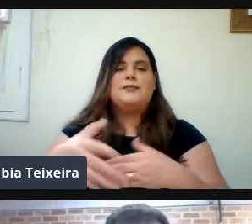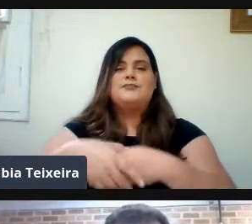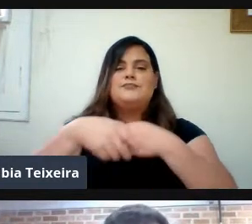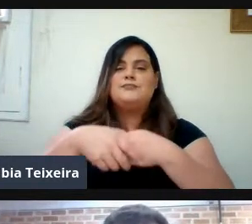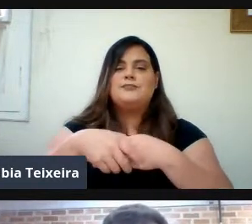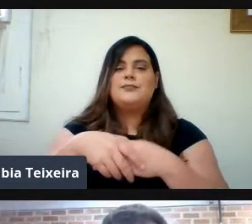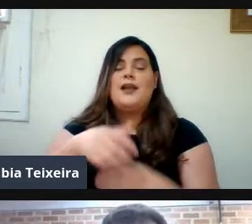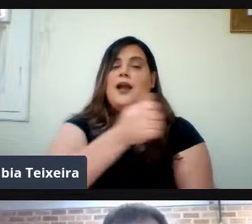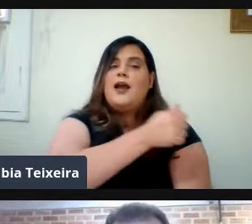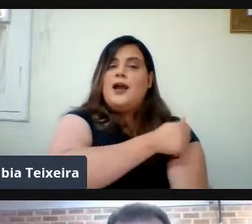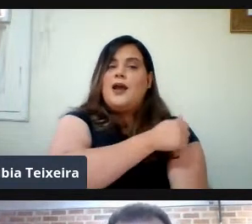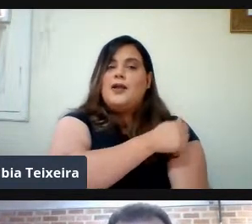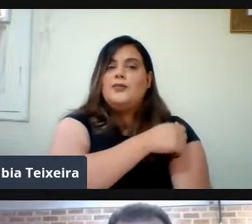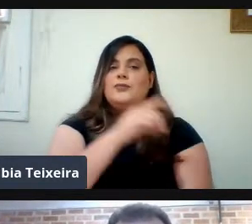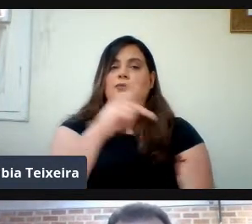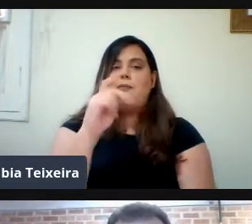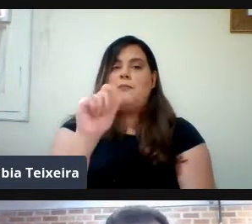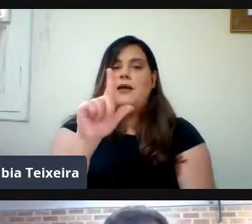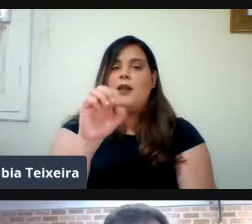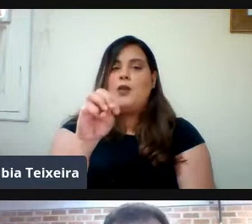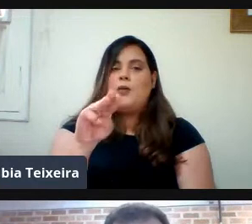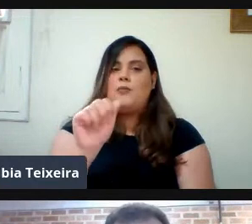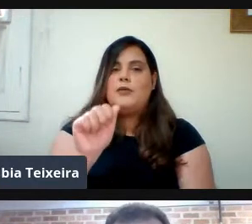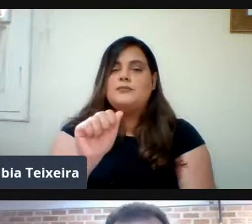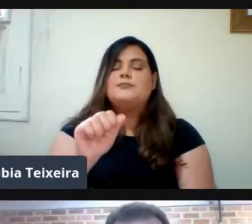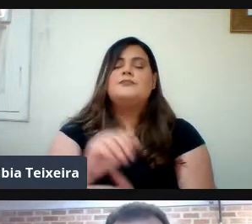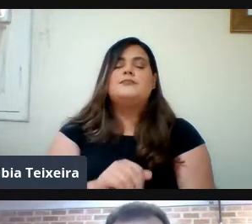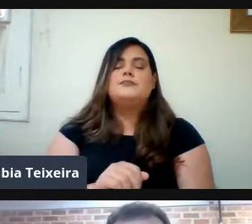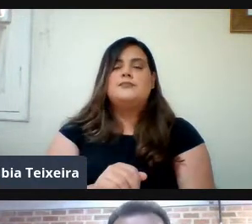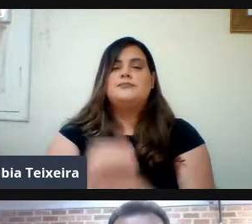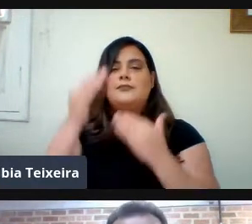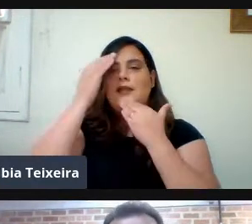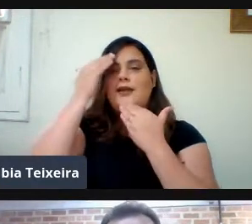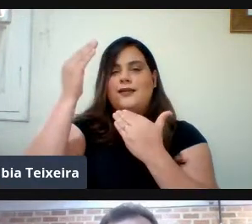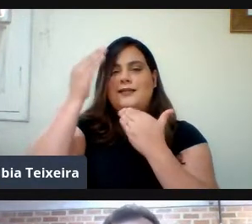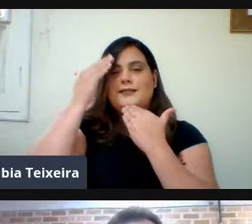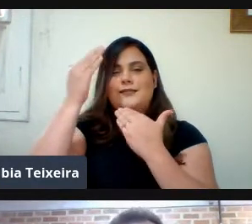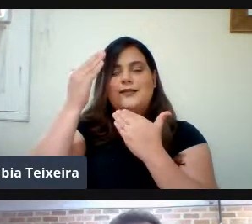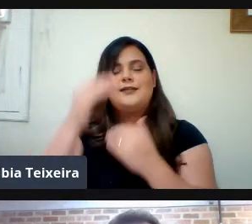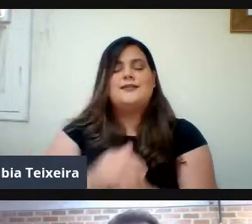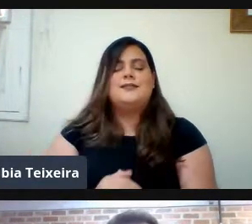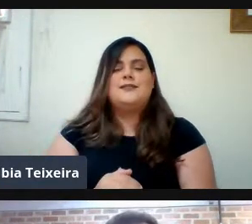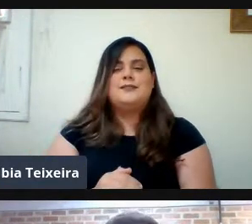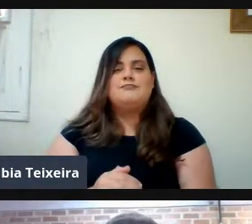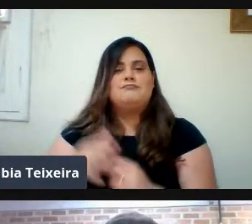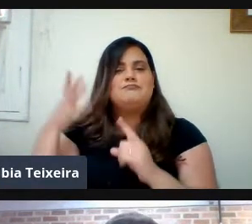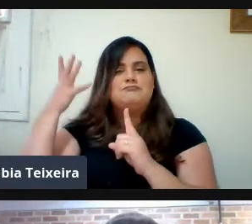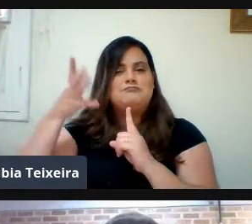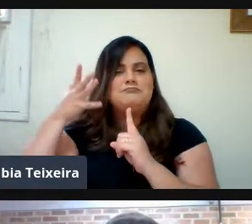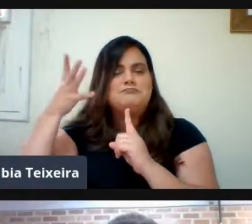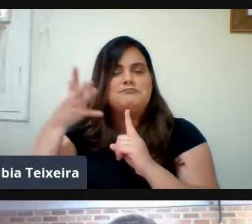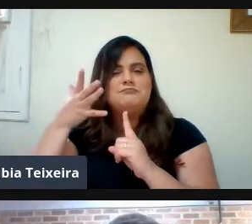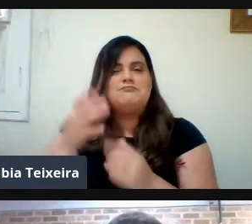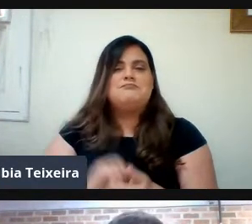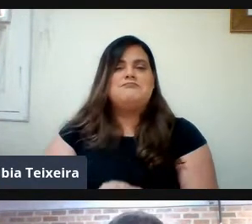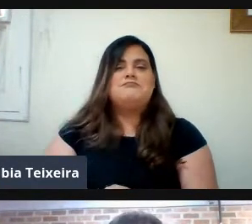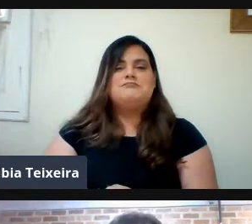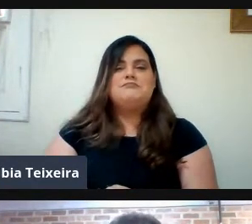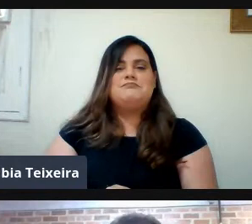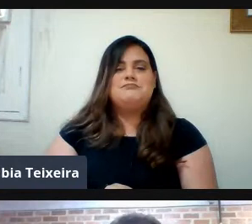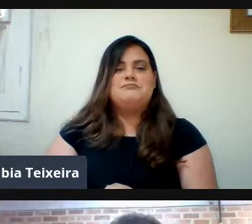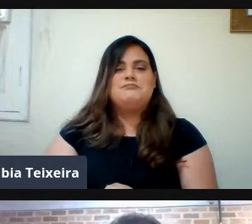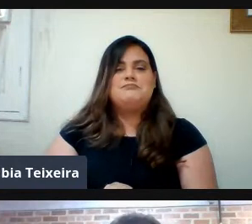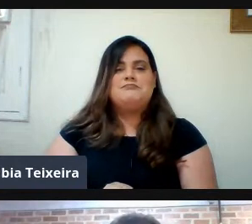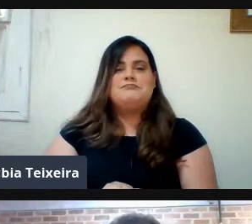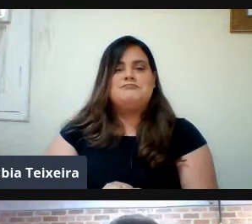Gabriela De Oliveira Agradecer Paloma Pelas suas palavras Pelo seu discurso Direto E